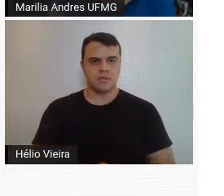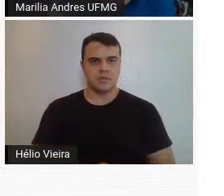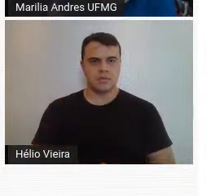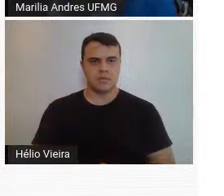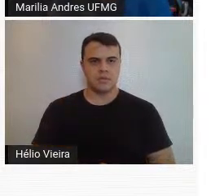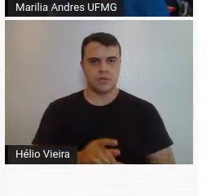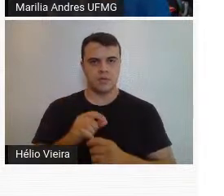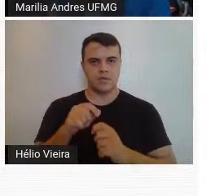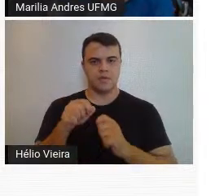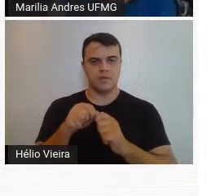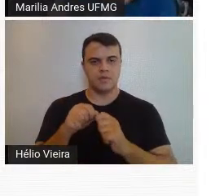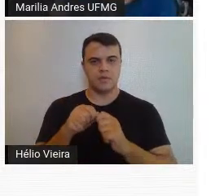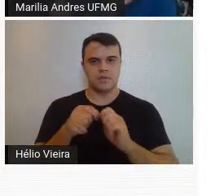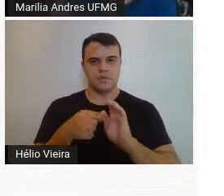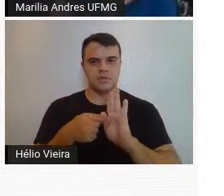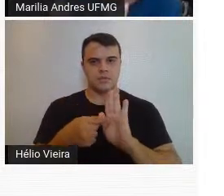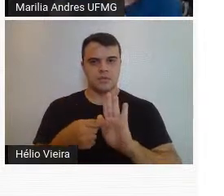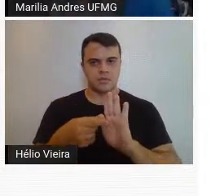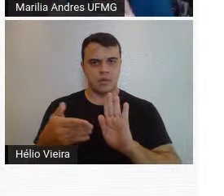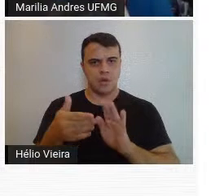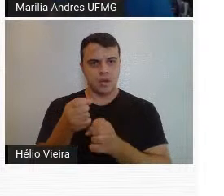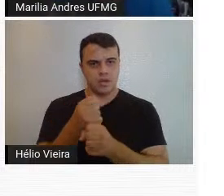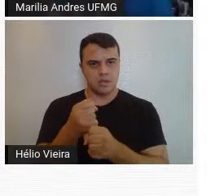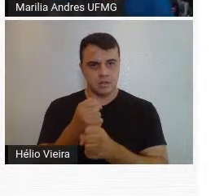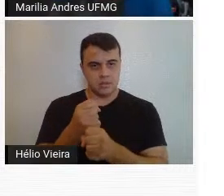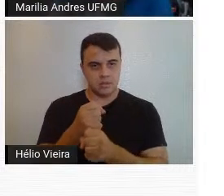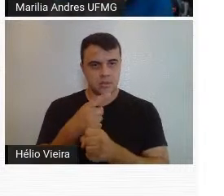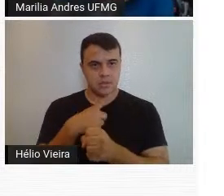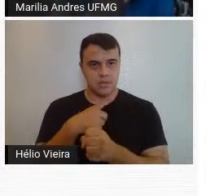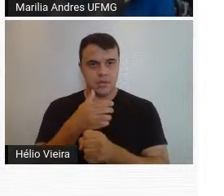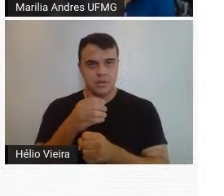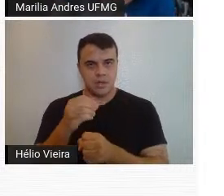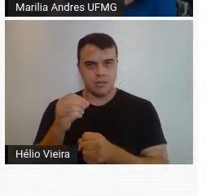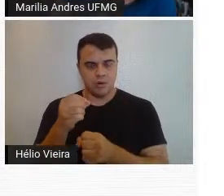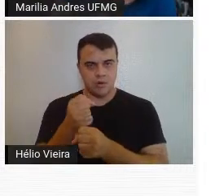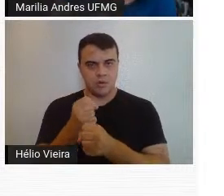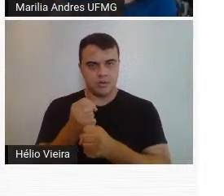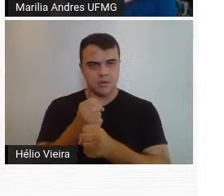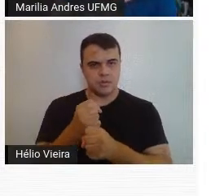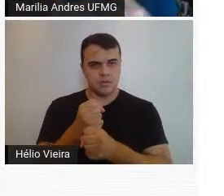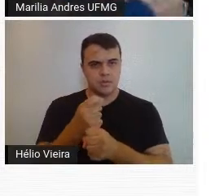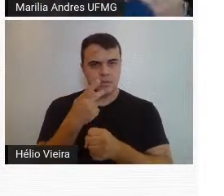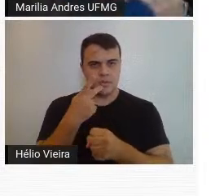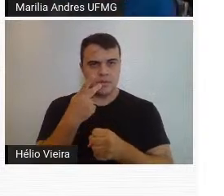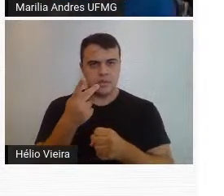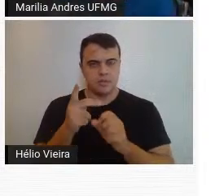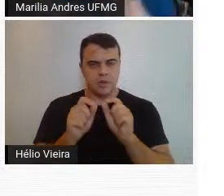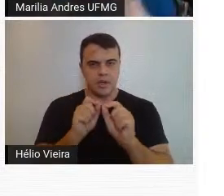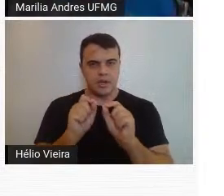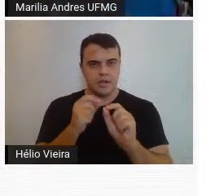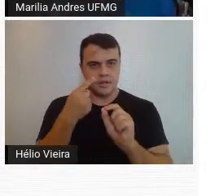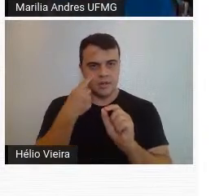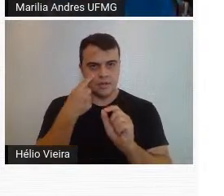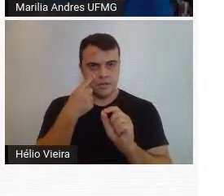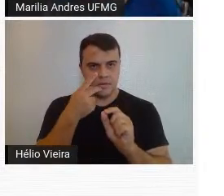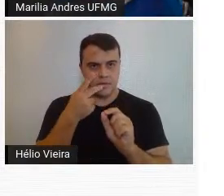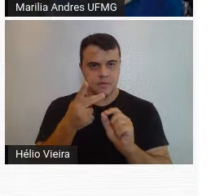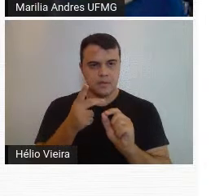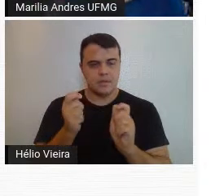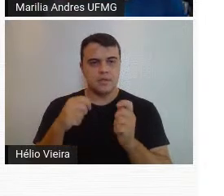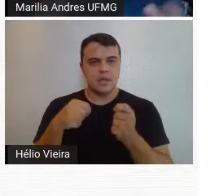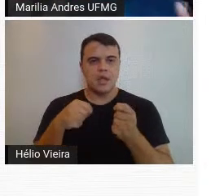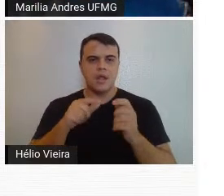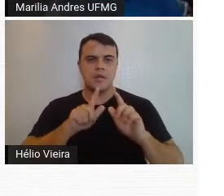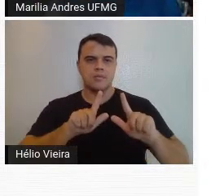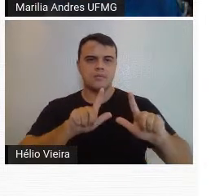fazer uma exposição dela esse ano, que ela vai comemorar 100 anos, o centenário dela, estamos programando fazer uma exposição